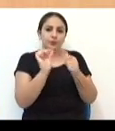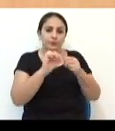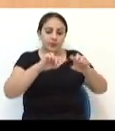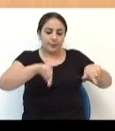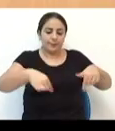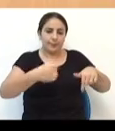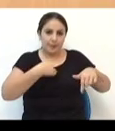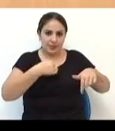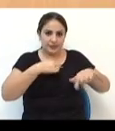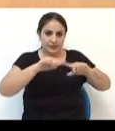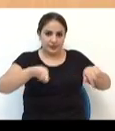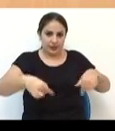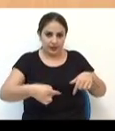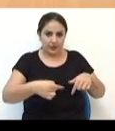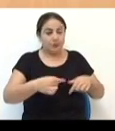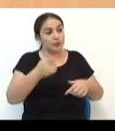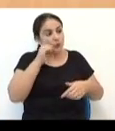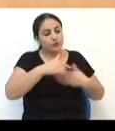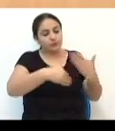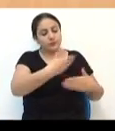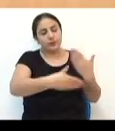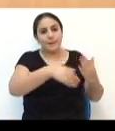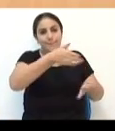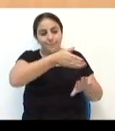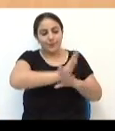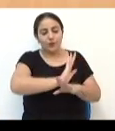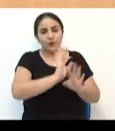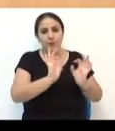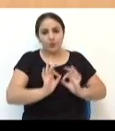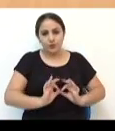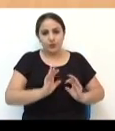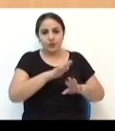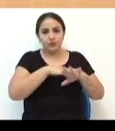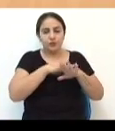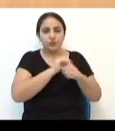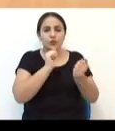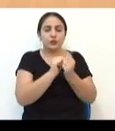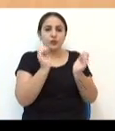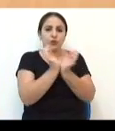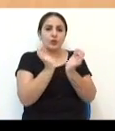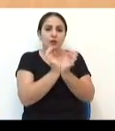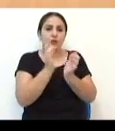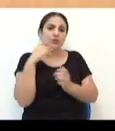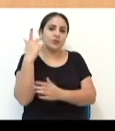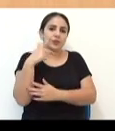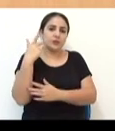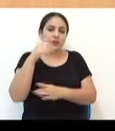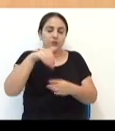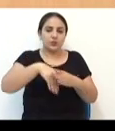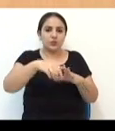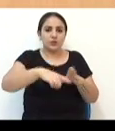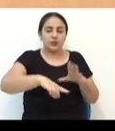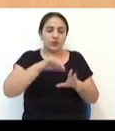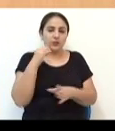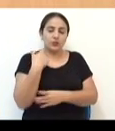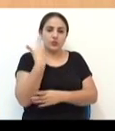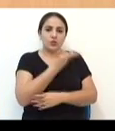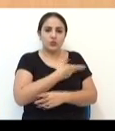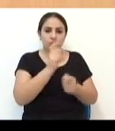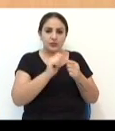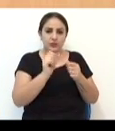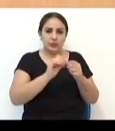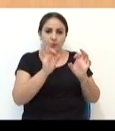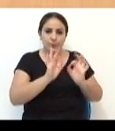no gabinete, para nós fazer andar esse projeto aí, fazer aprovar, conversar com os colegas vereadores eleitos, que nós fizemos